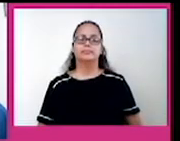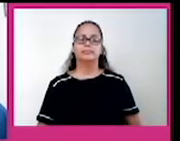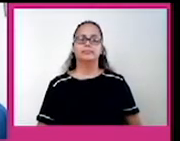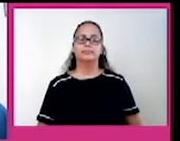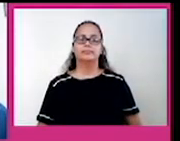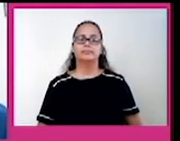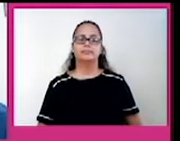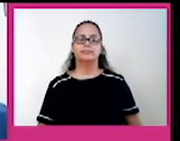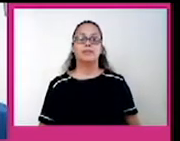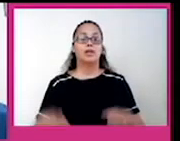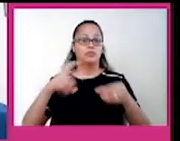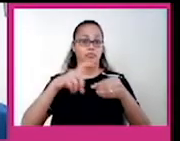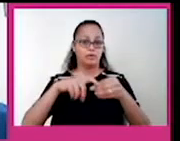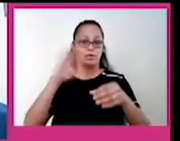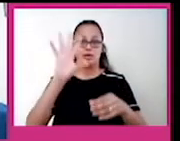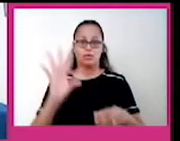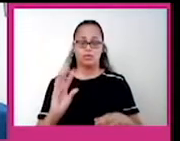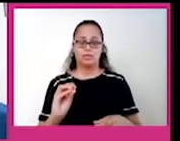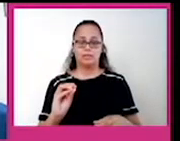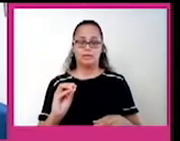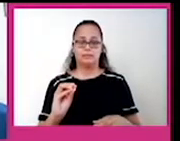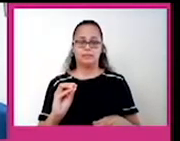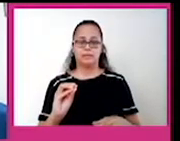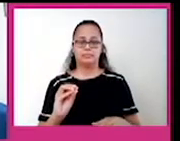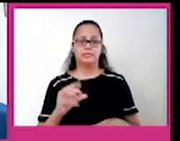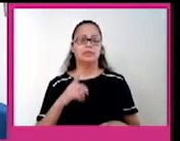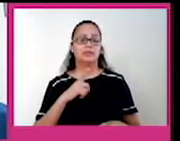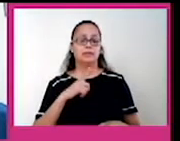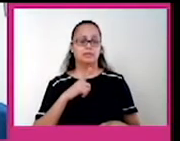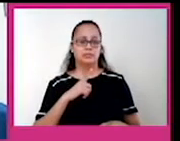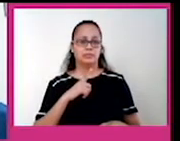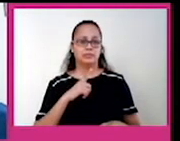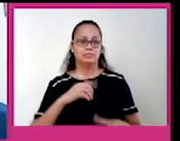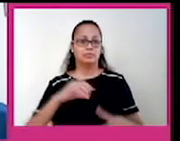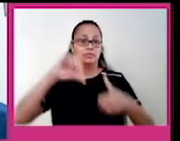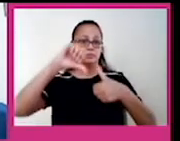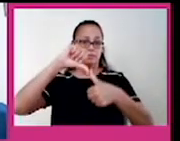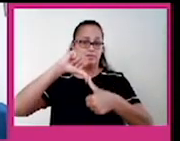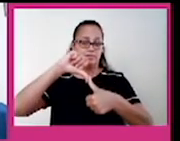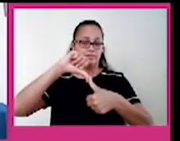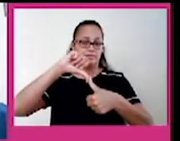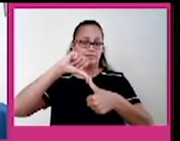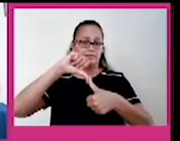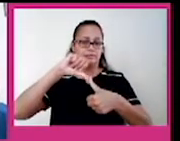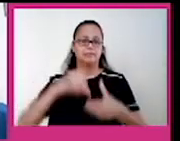Eu vou voltar aqui nesse mapa só para vocês localizarem. Então nós temos aqui essa porção, que é a América Central Continental.